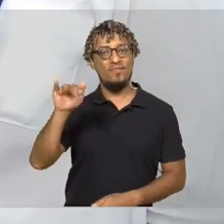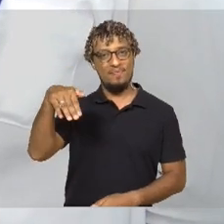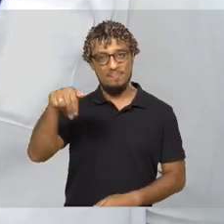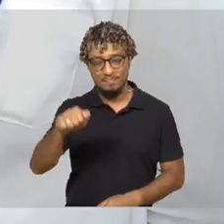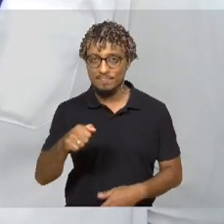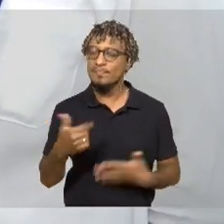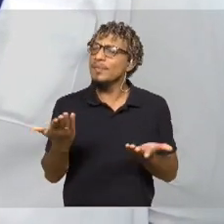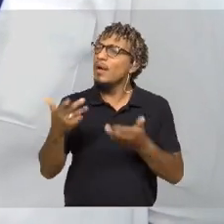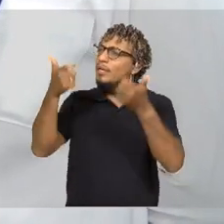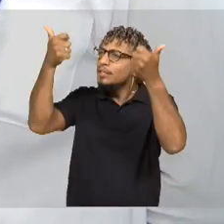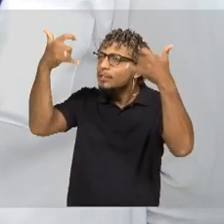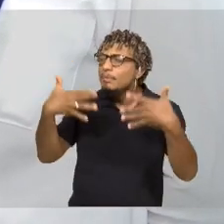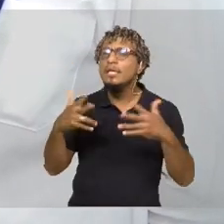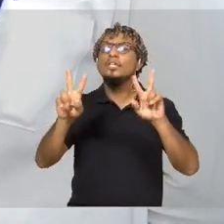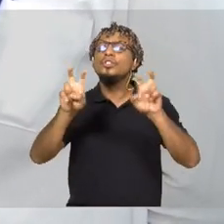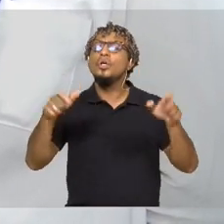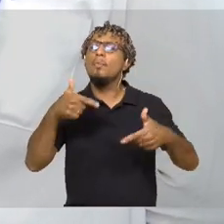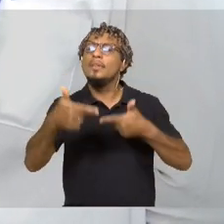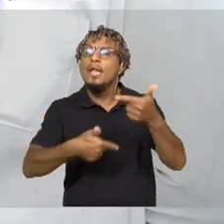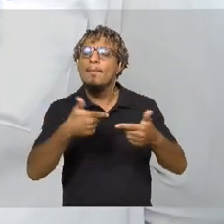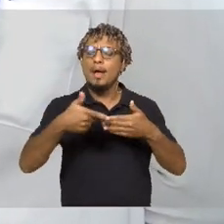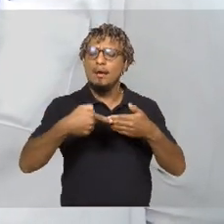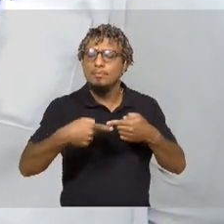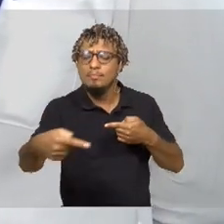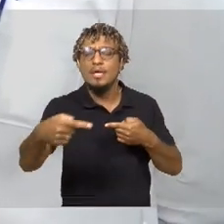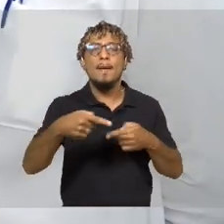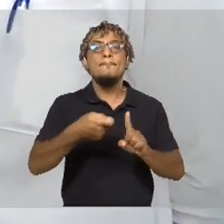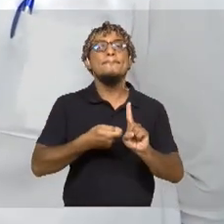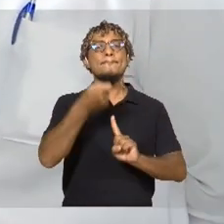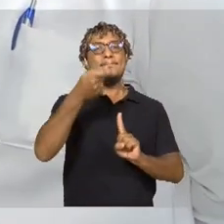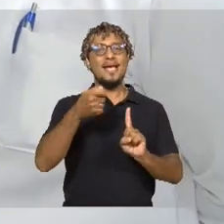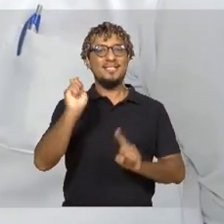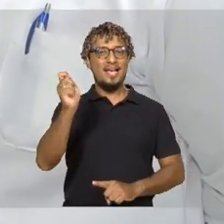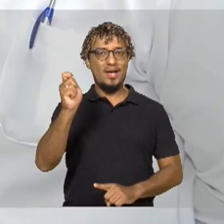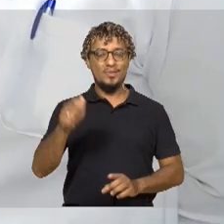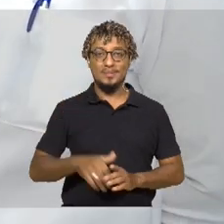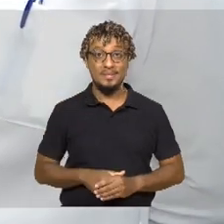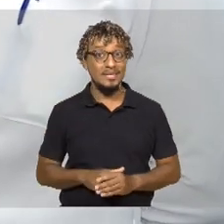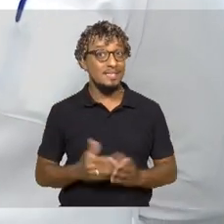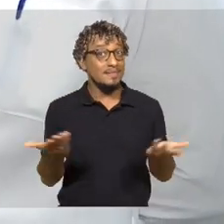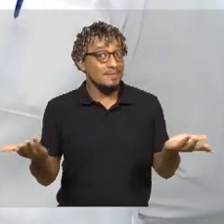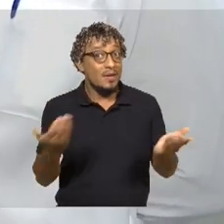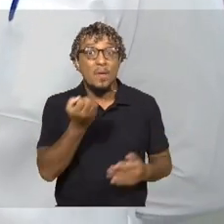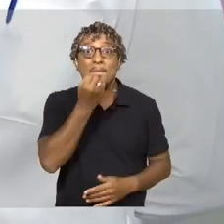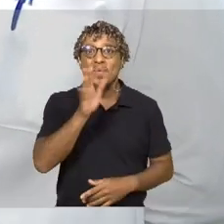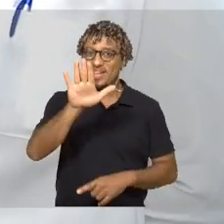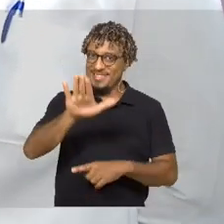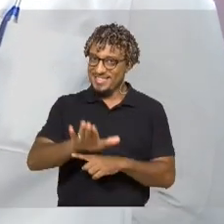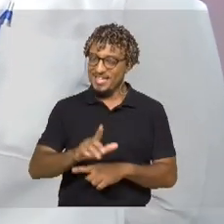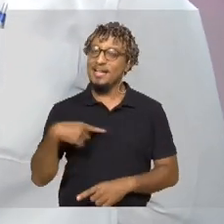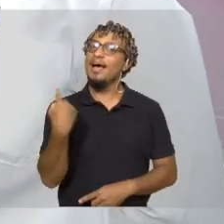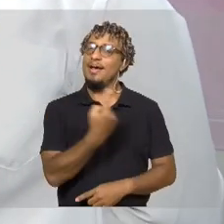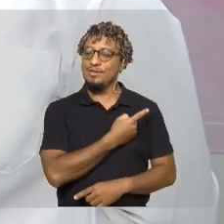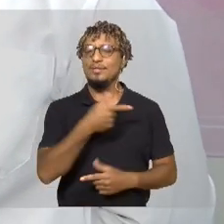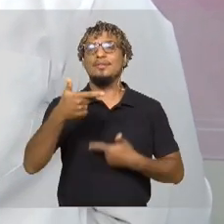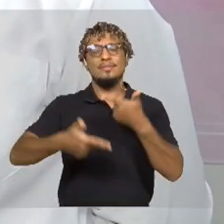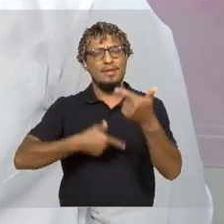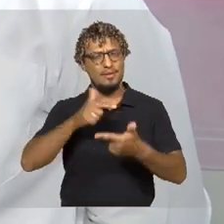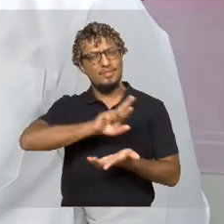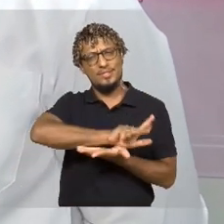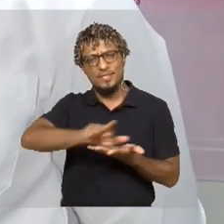as ações que estão sendo planejadas durante todo o mês de agosto. Boa tarde. Nós vamos fazer várias ações, dentre elas